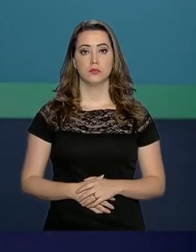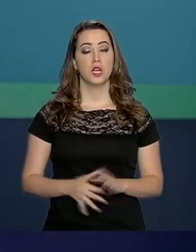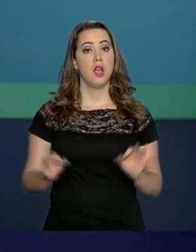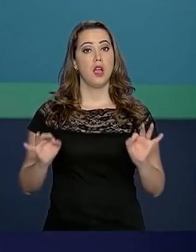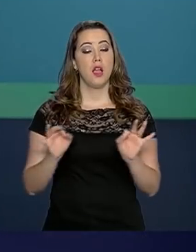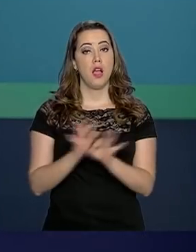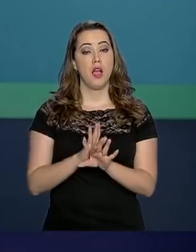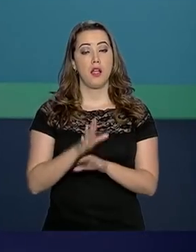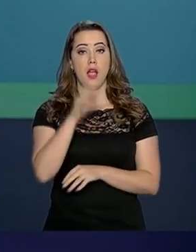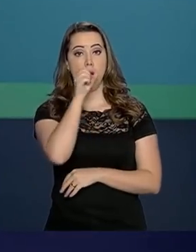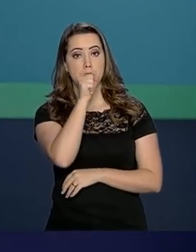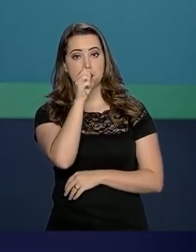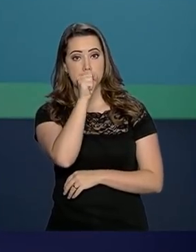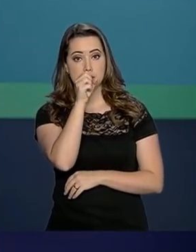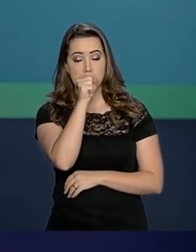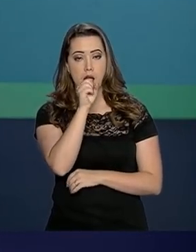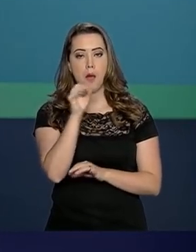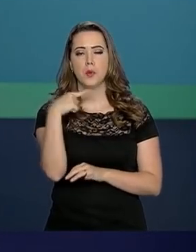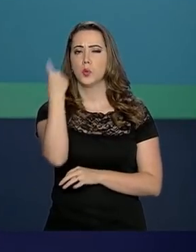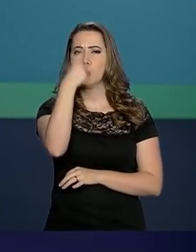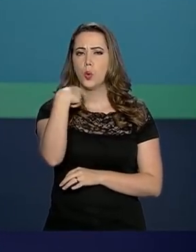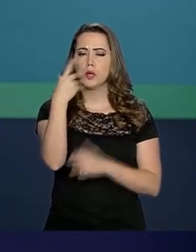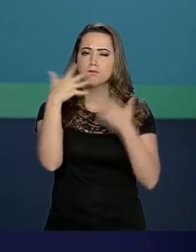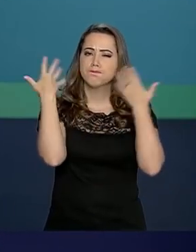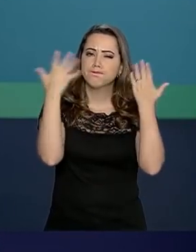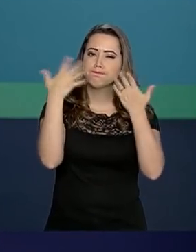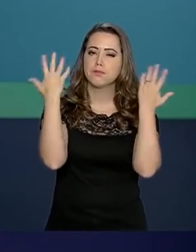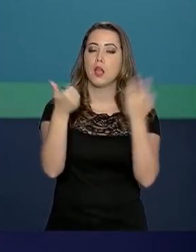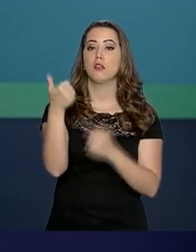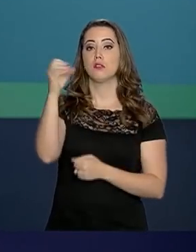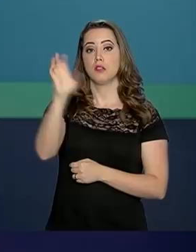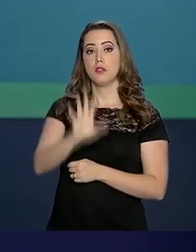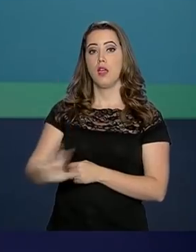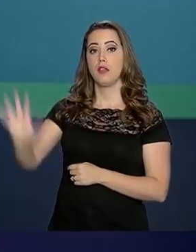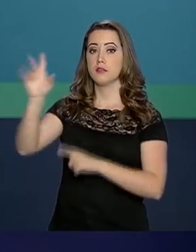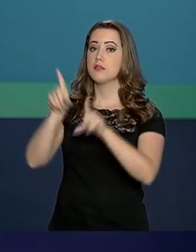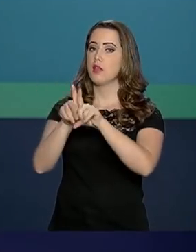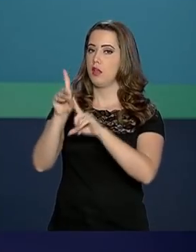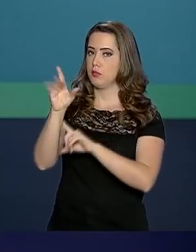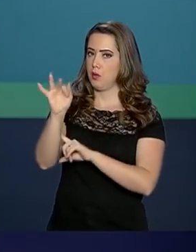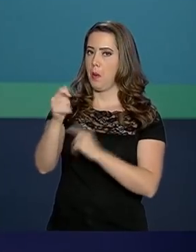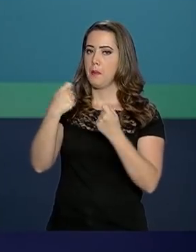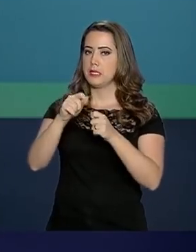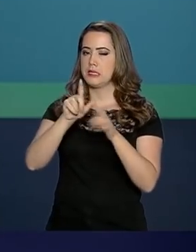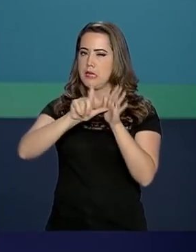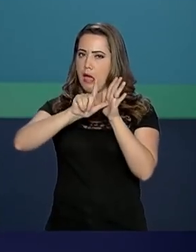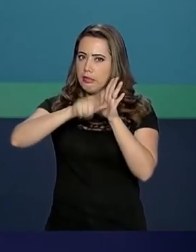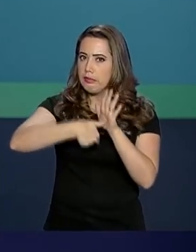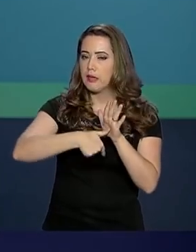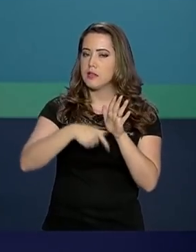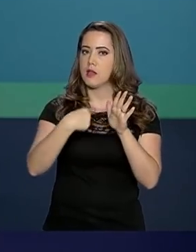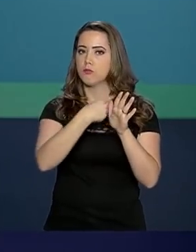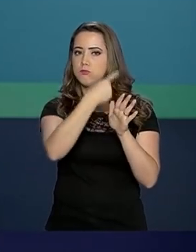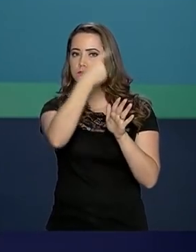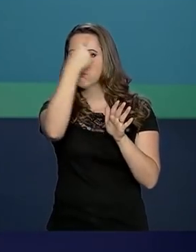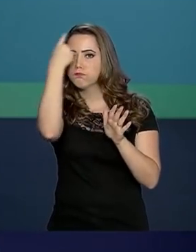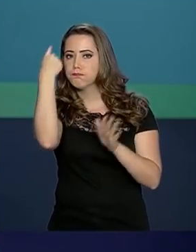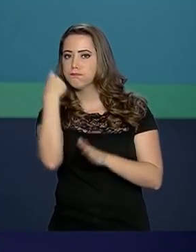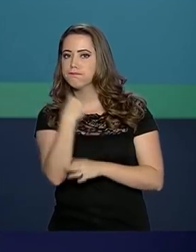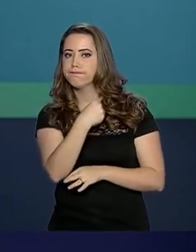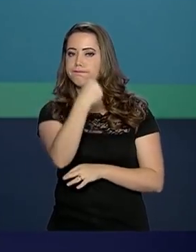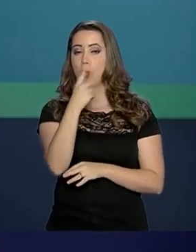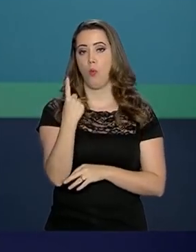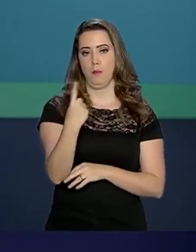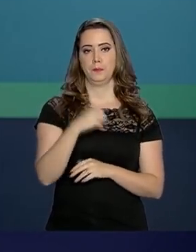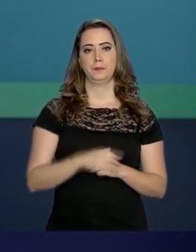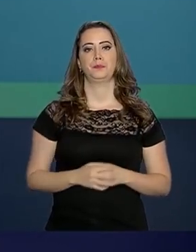Termina neste fim de semana o horário de verão. Dez estados e o Distrito Federal devem atrasar o relógio em uma hora. Começa